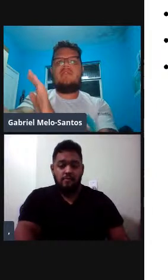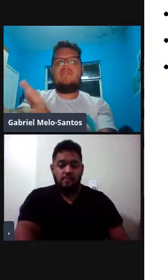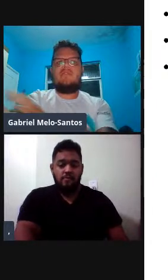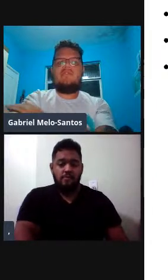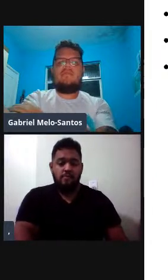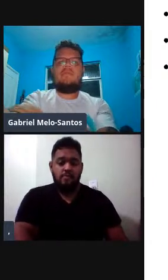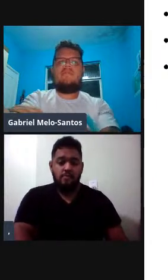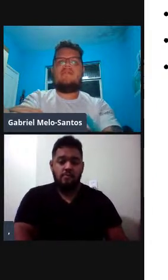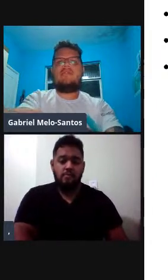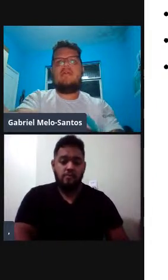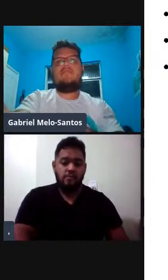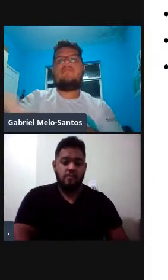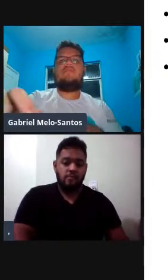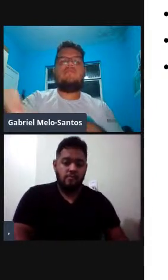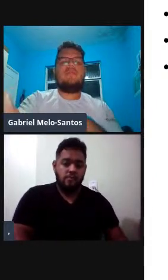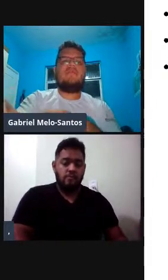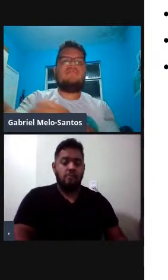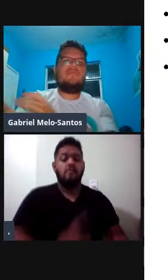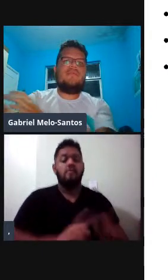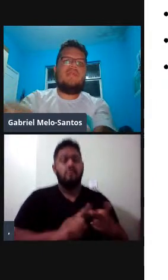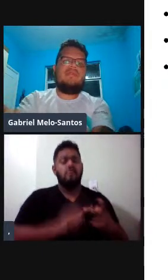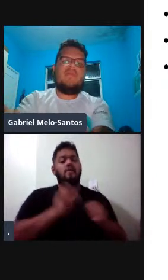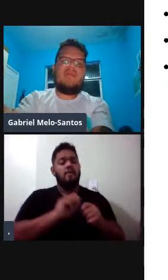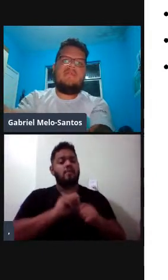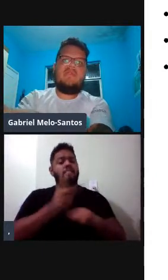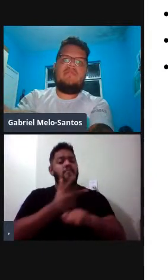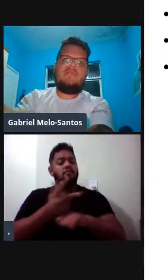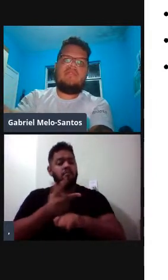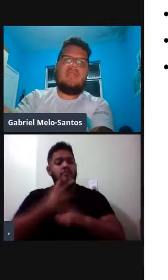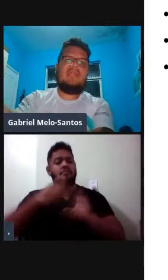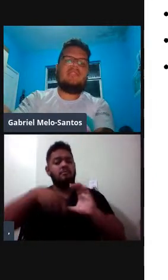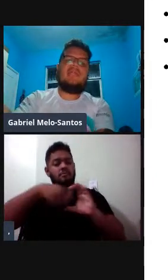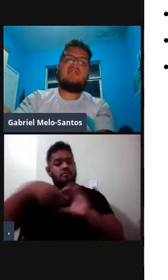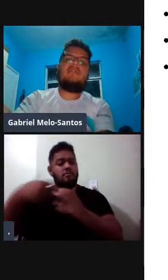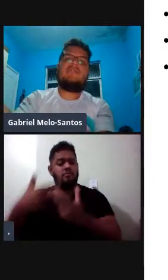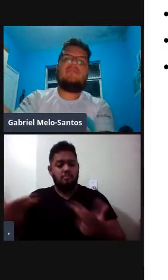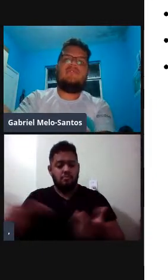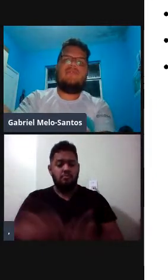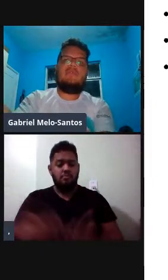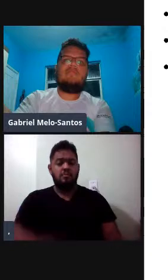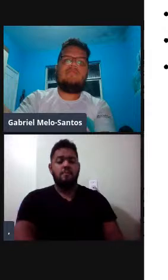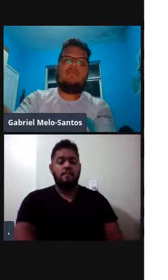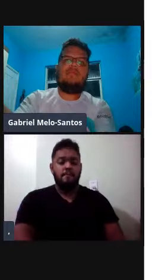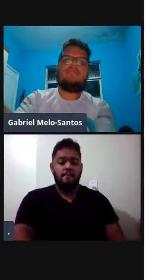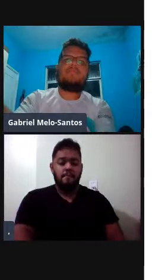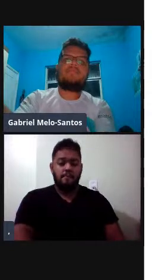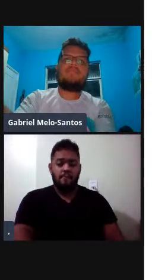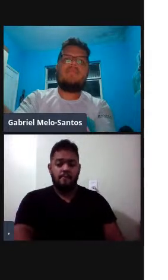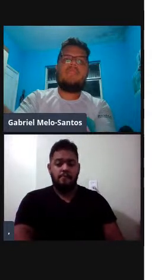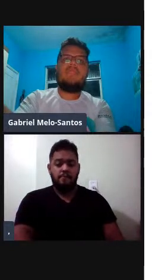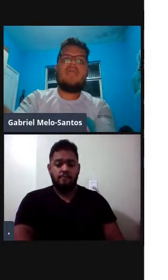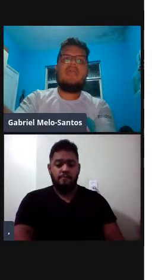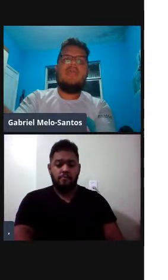mais de 30 dias de observação, o tamanho de grupo ali no mercado variou de 3 a 12 indivíduos,